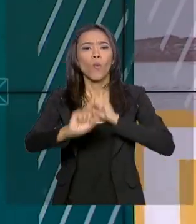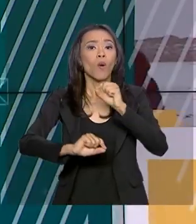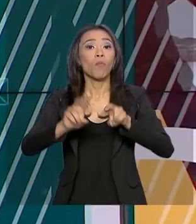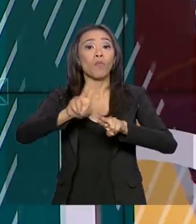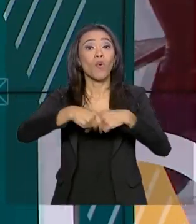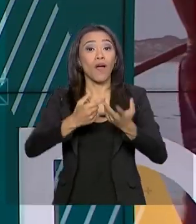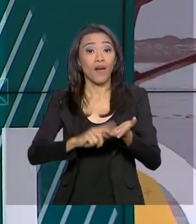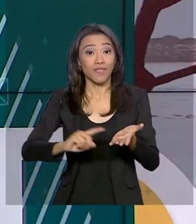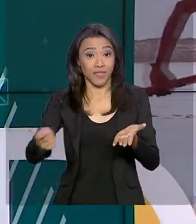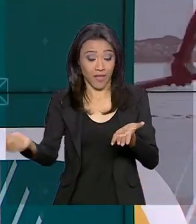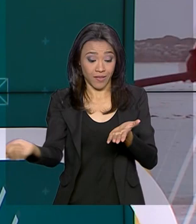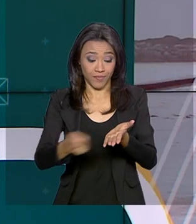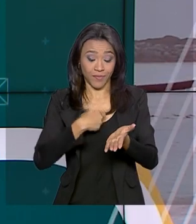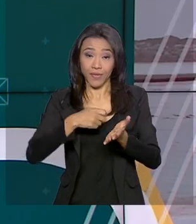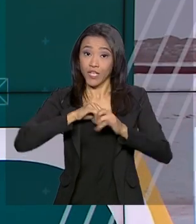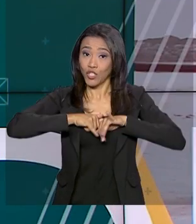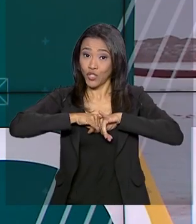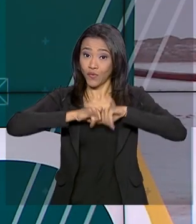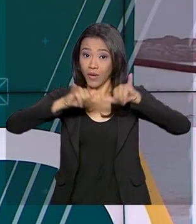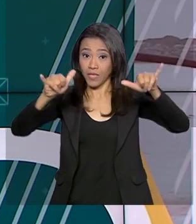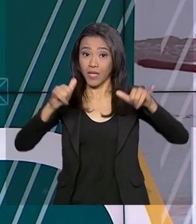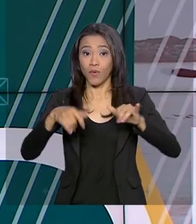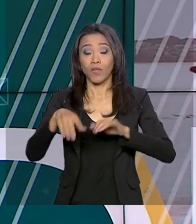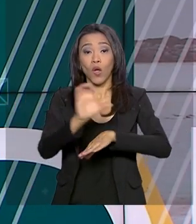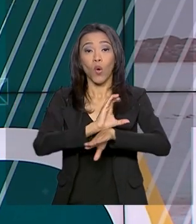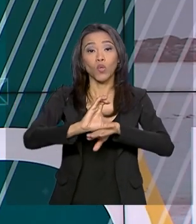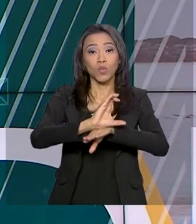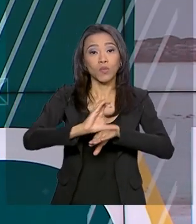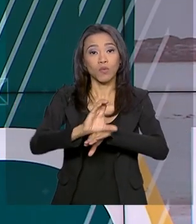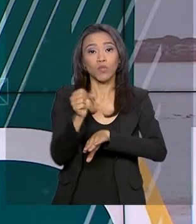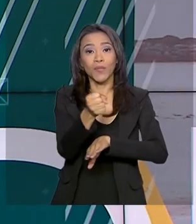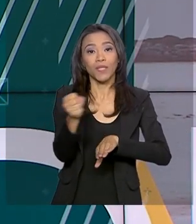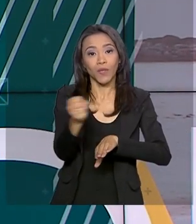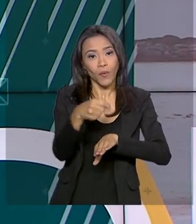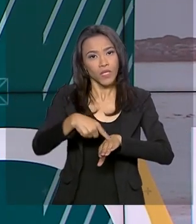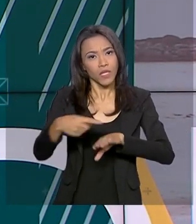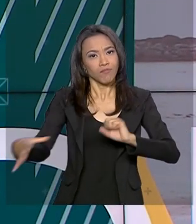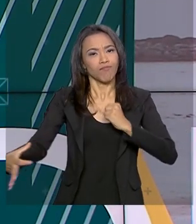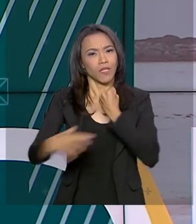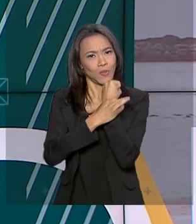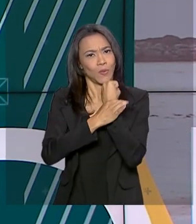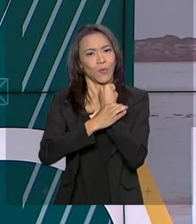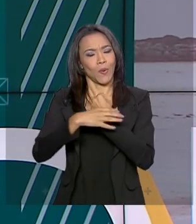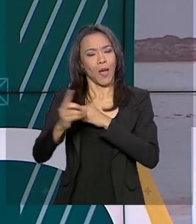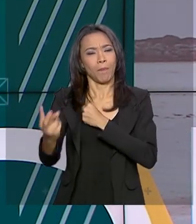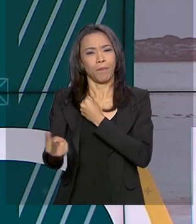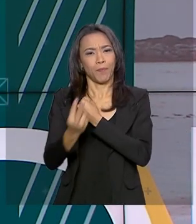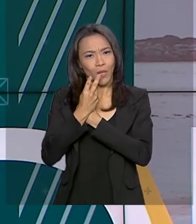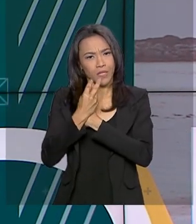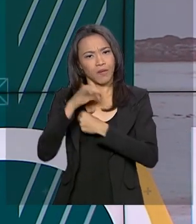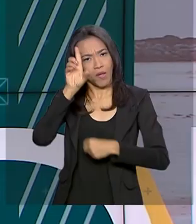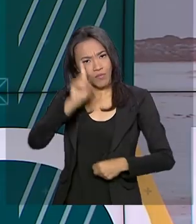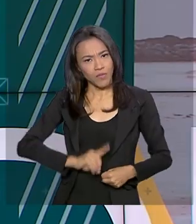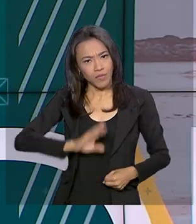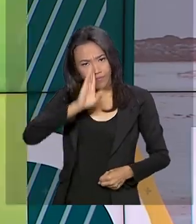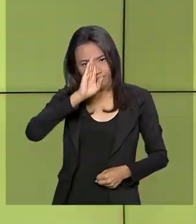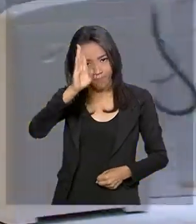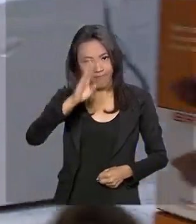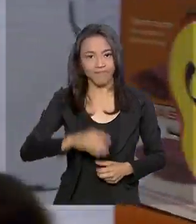promulgação da Constituição Federal de 1988, que consagrou a proteção do consumidor como um direito fundamental.